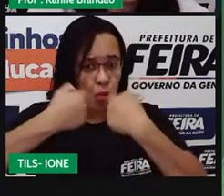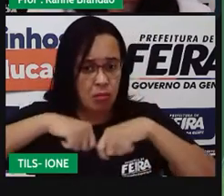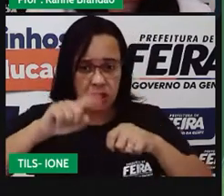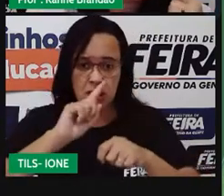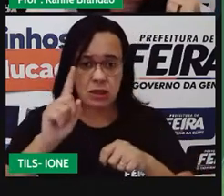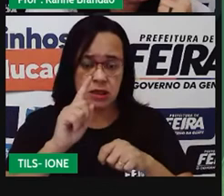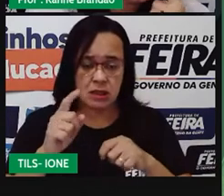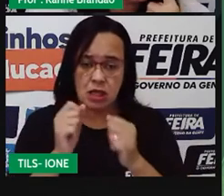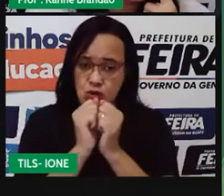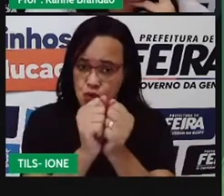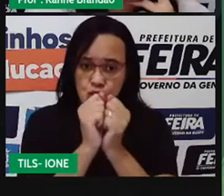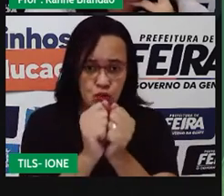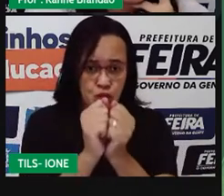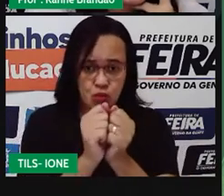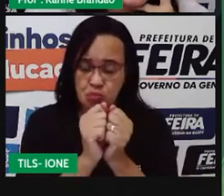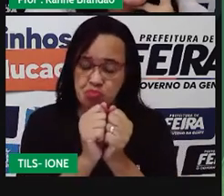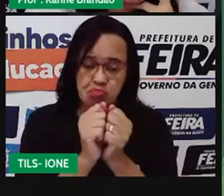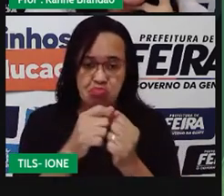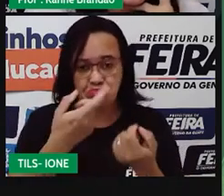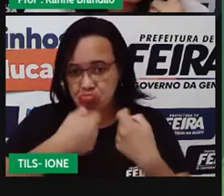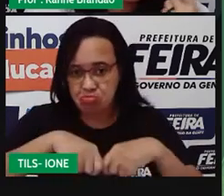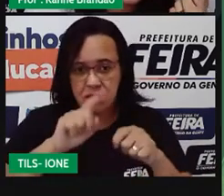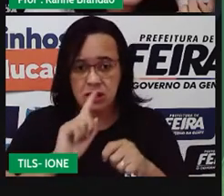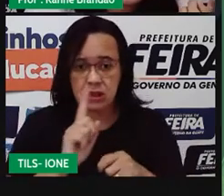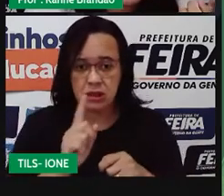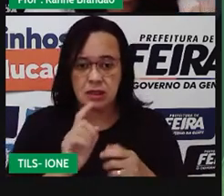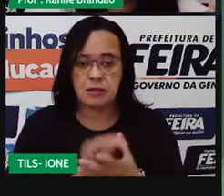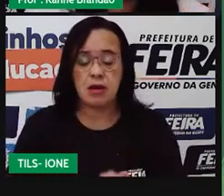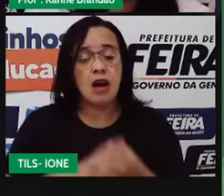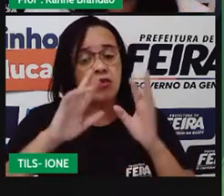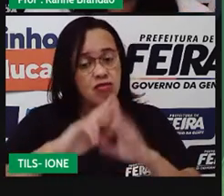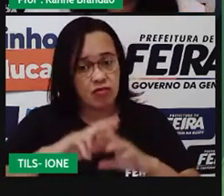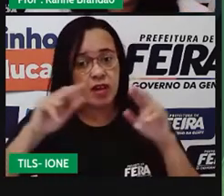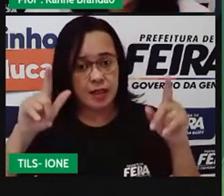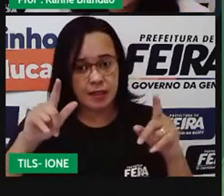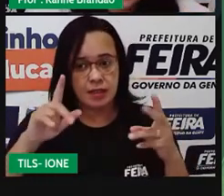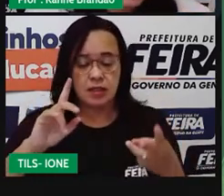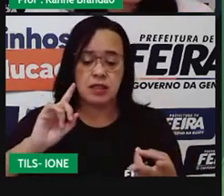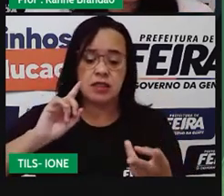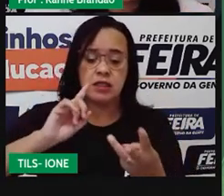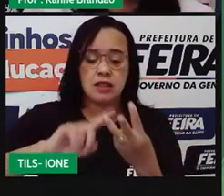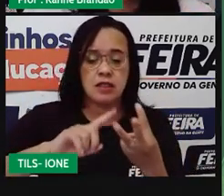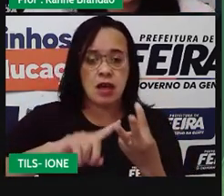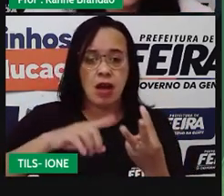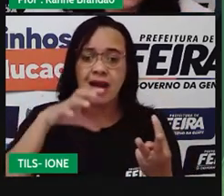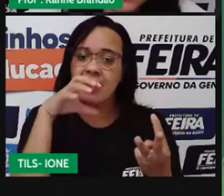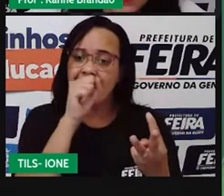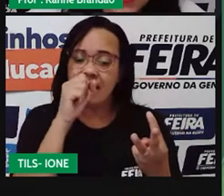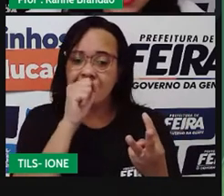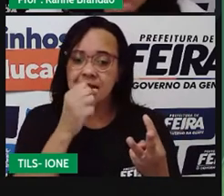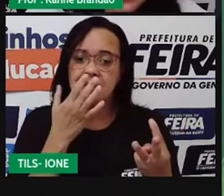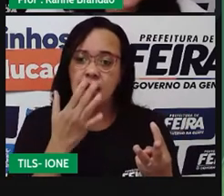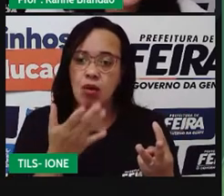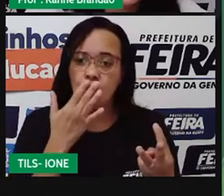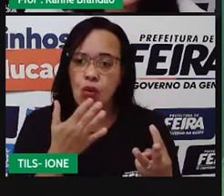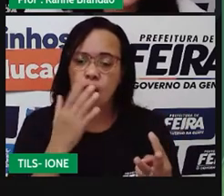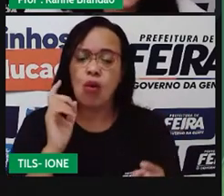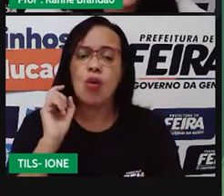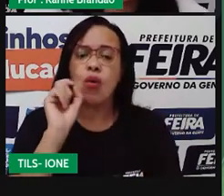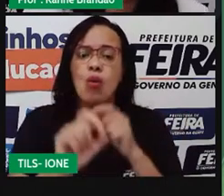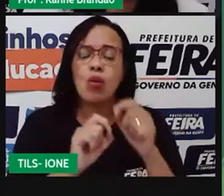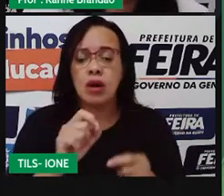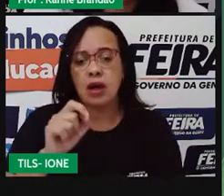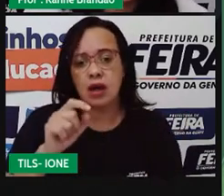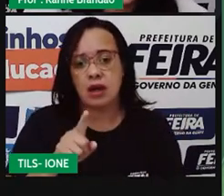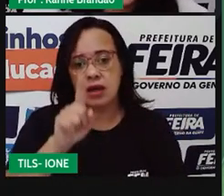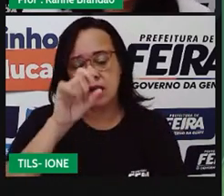Lembra aí, inquilino, inquilinismo. Não tem pessoas que, por exemplo, vivem de aluguel ou que alugam algum espaço? Elas são o